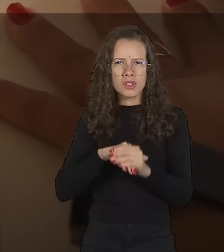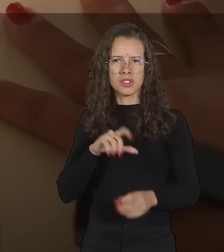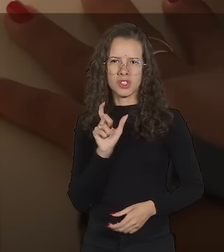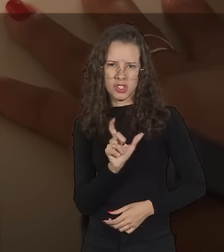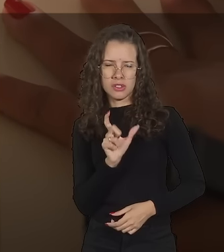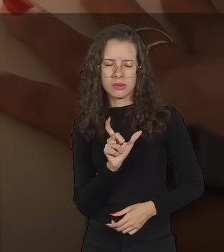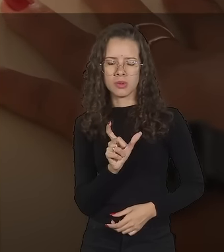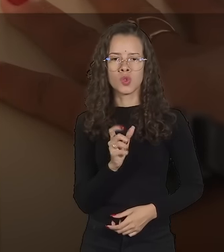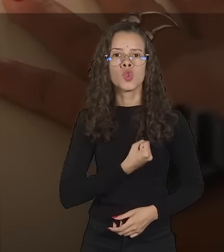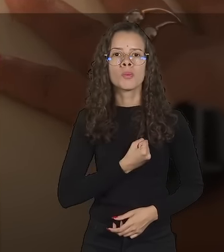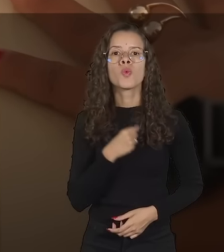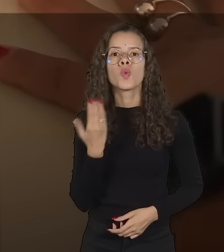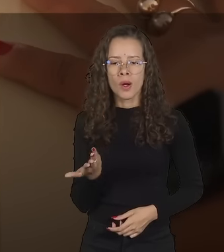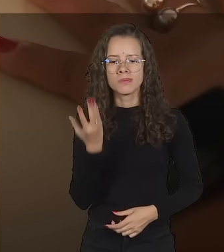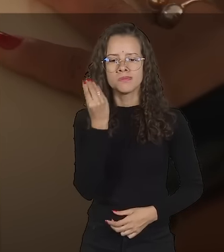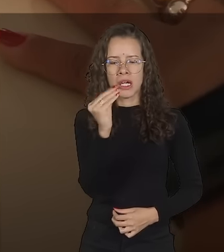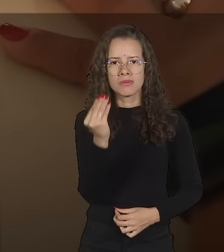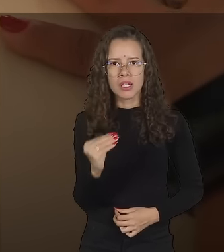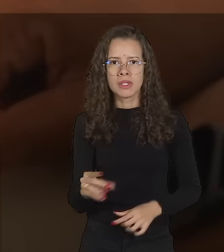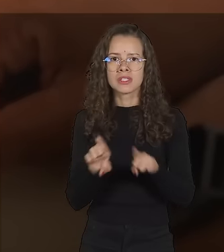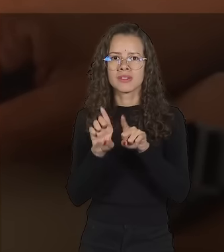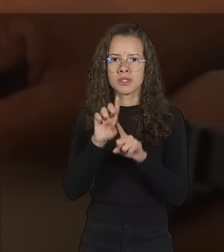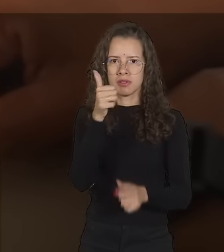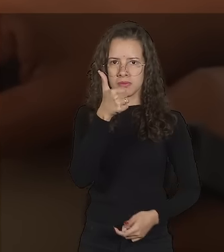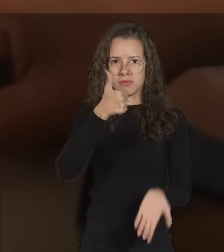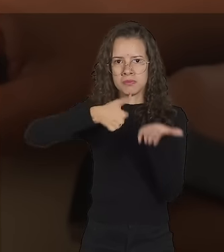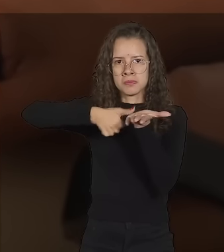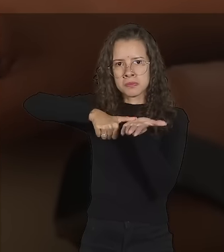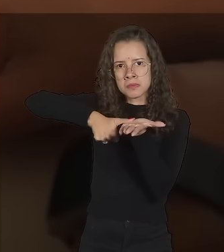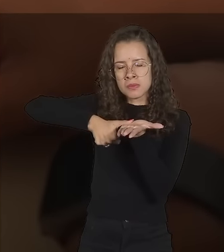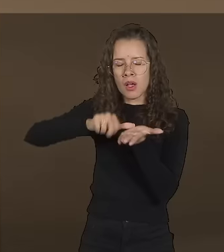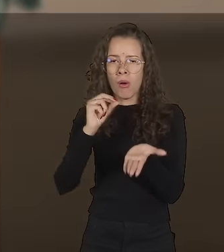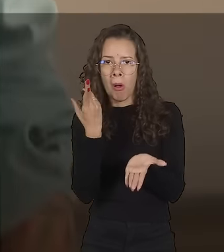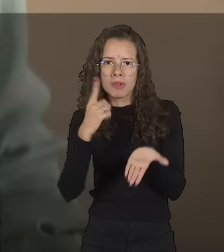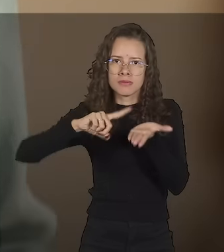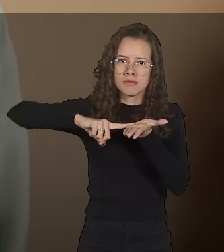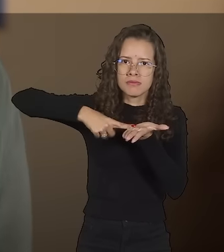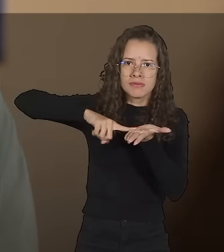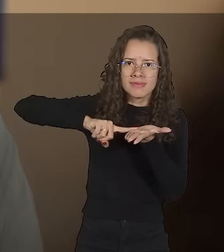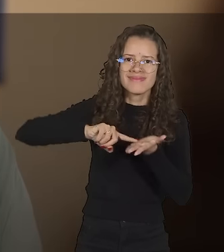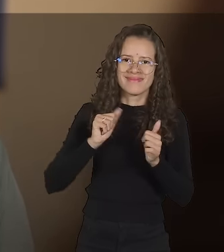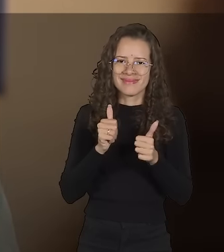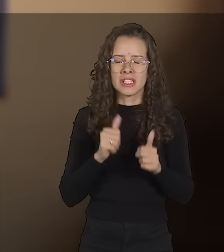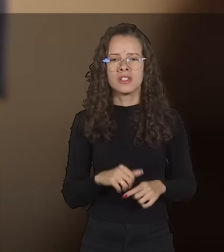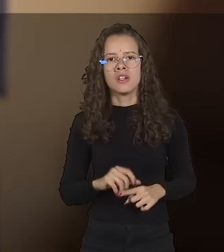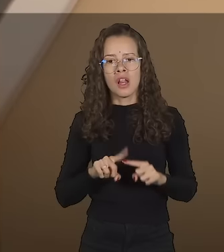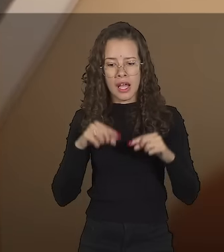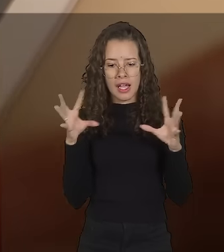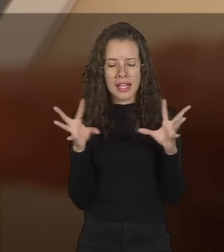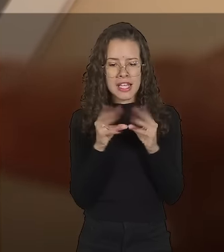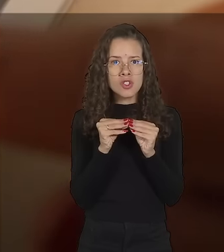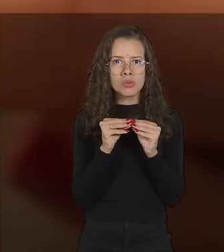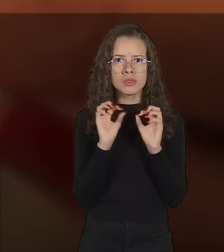título eleitoral no terminal do mesário e posicionar no sensor o dedo polegar ou indicador. Após o registro